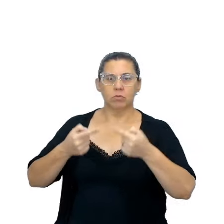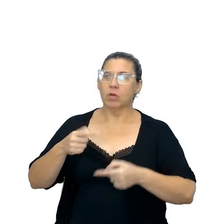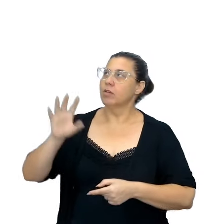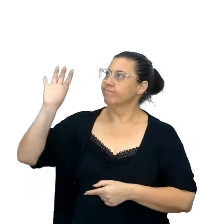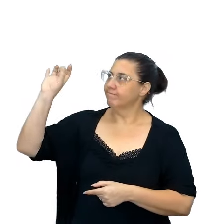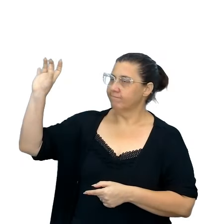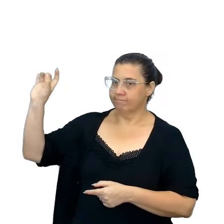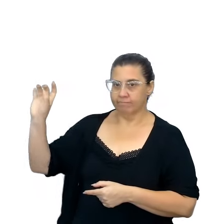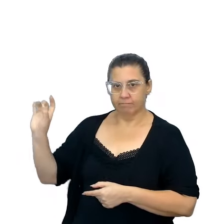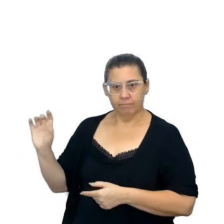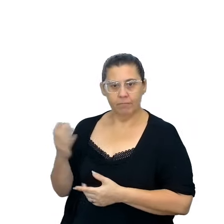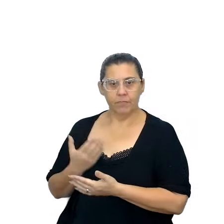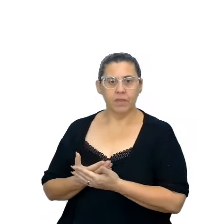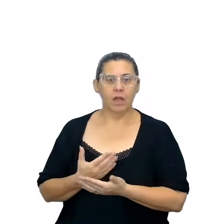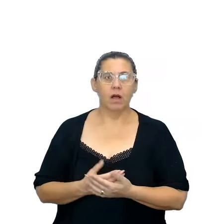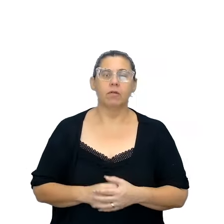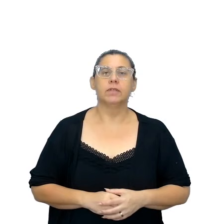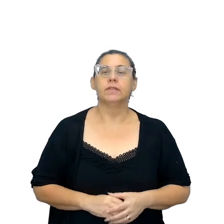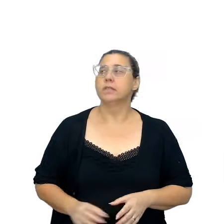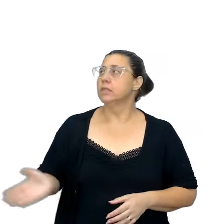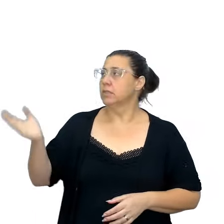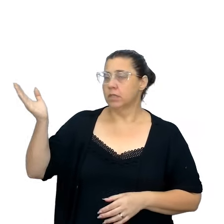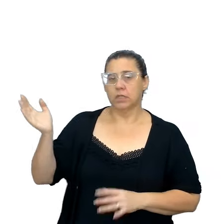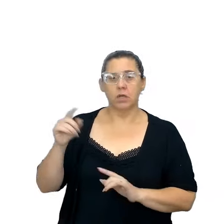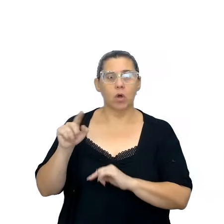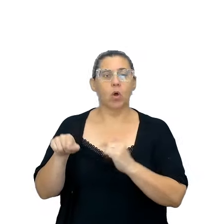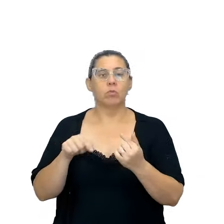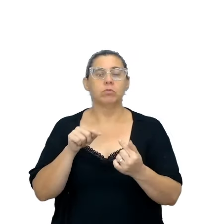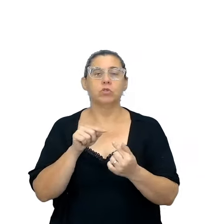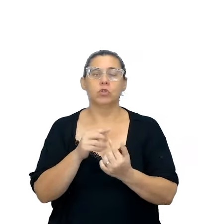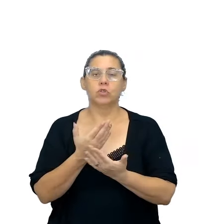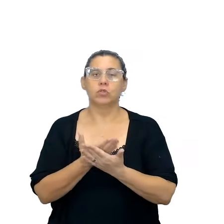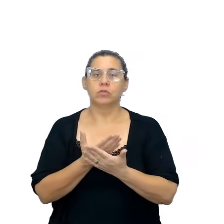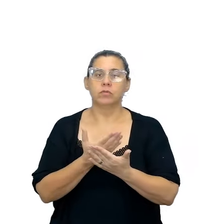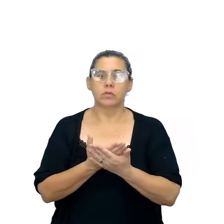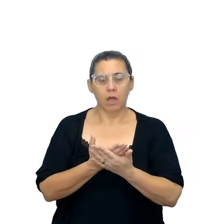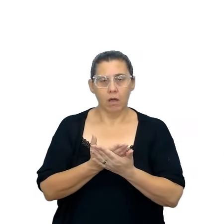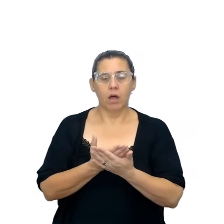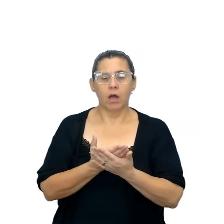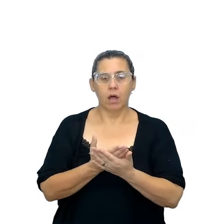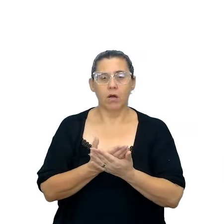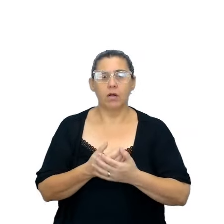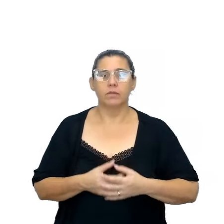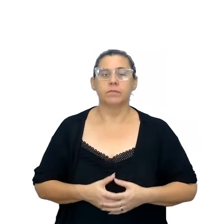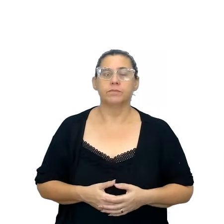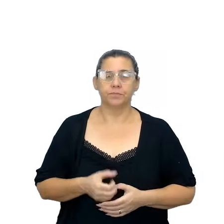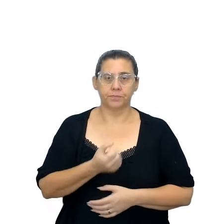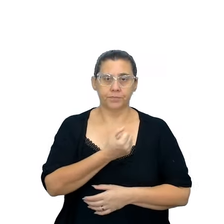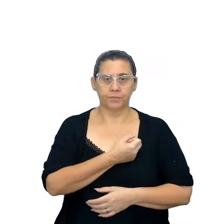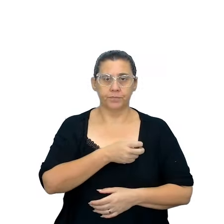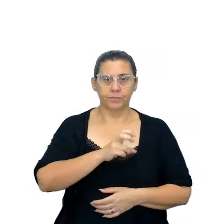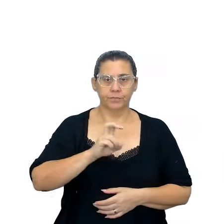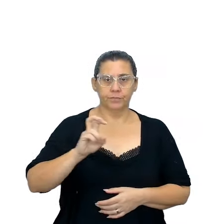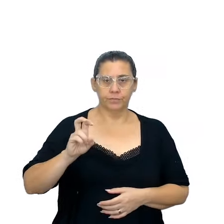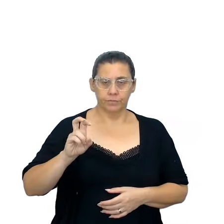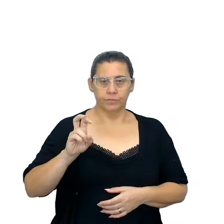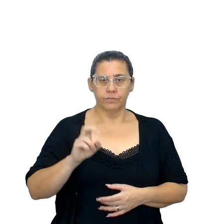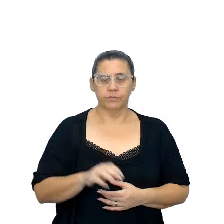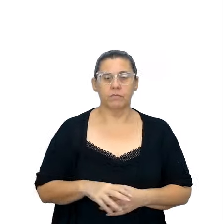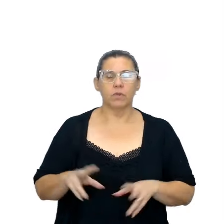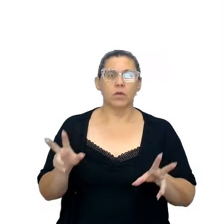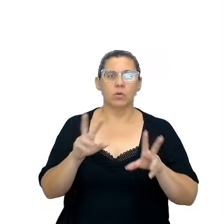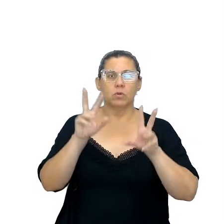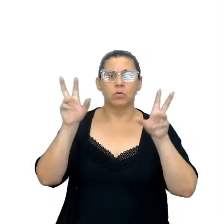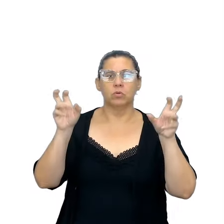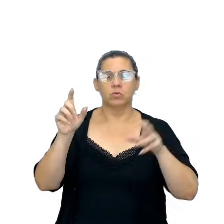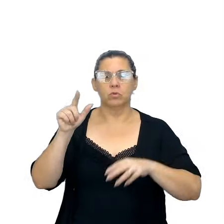dessas aulas, e aqui, então, o objetivo da aula, dessa mesma aula cinco, e o título